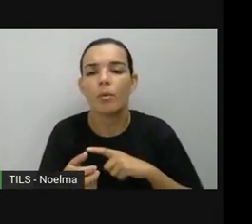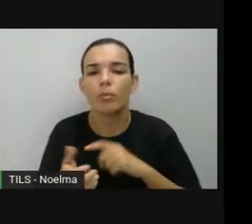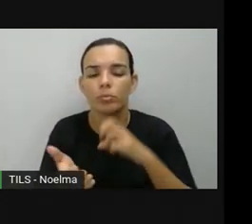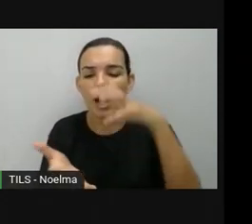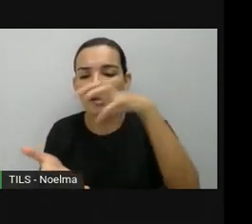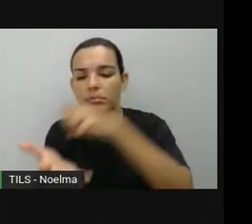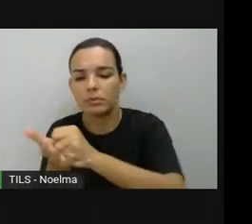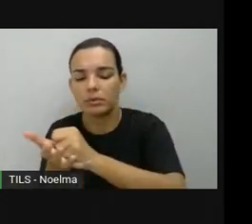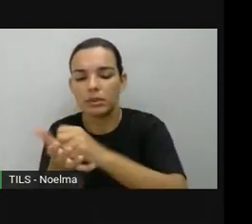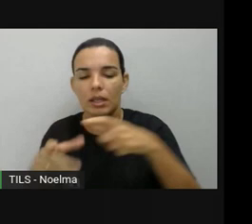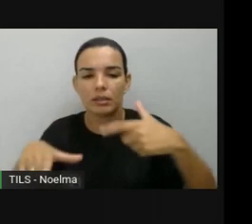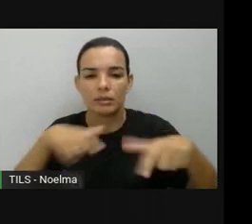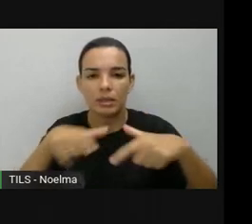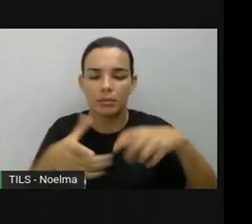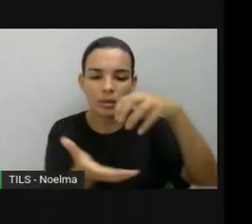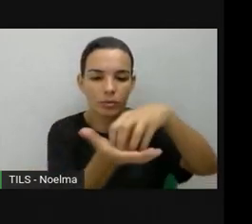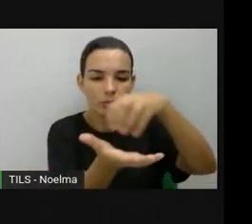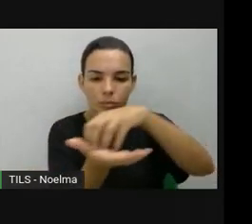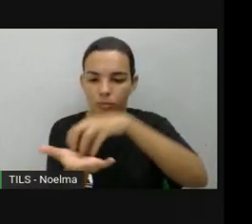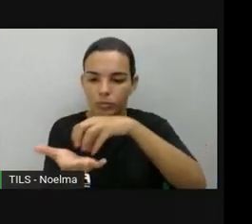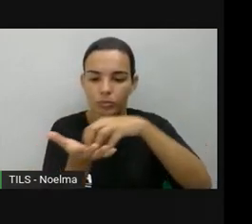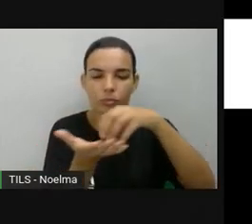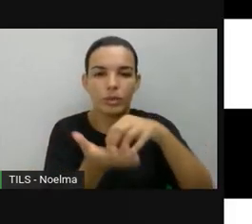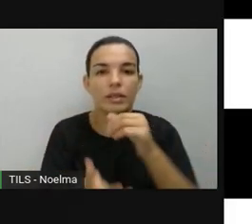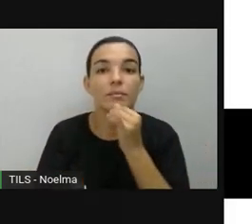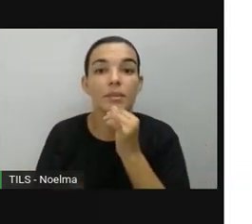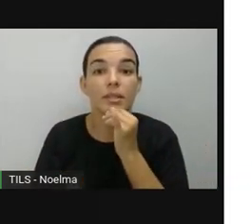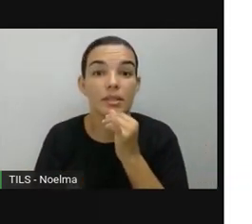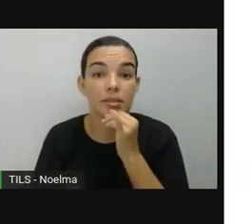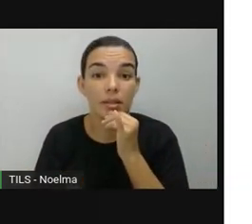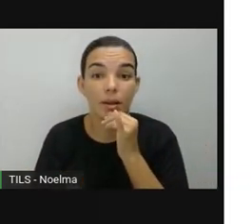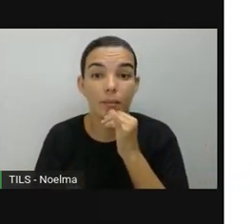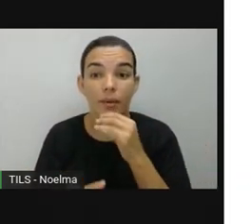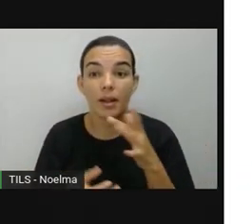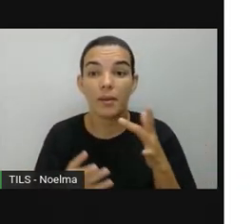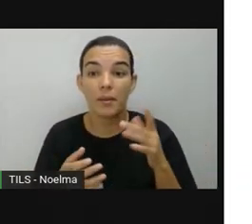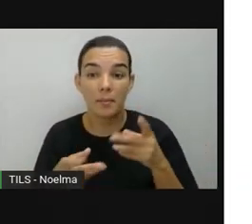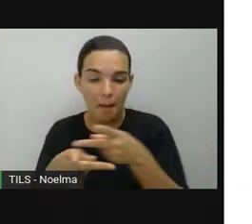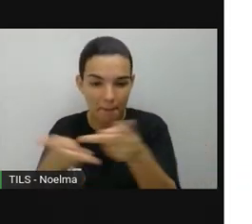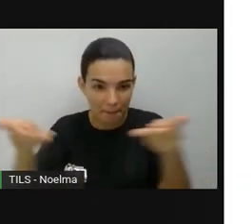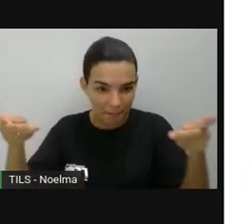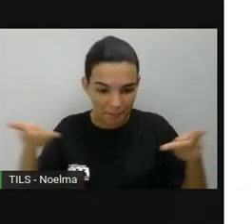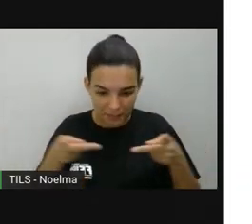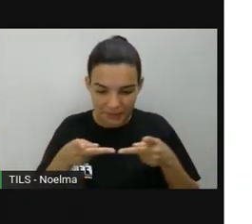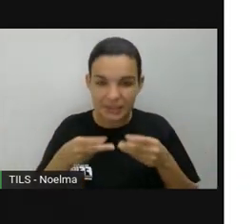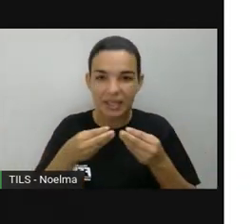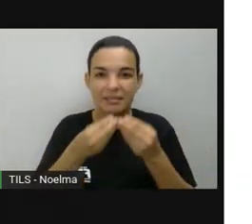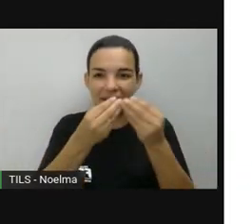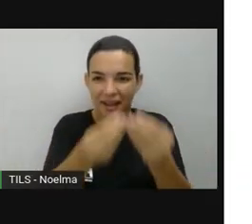localidade. Por exemplo, para acompanhar o entregador da pizza que nós pedimos.